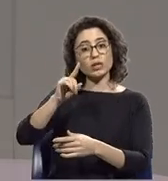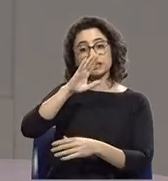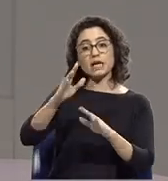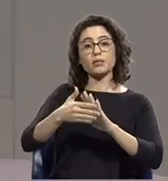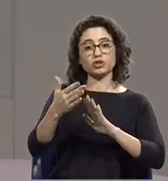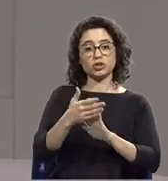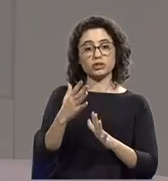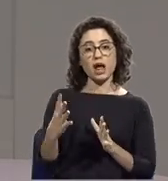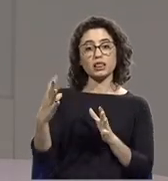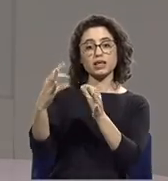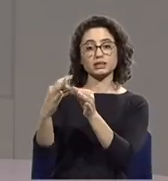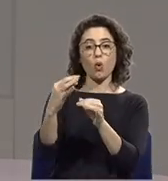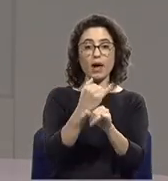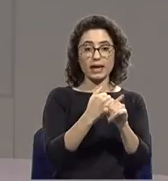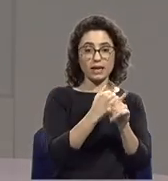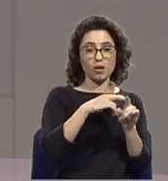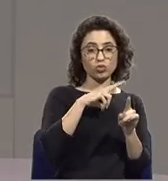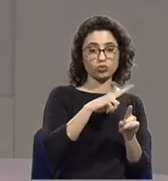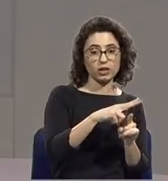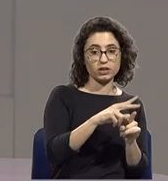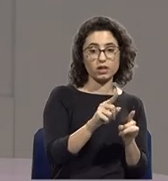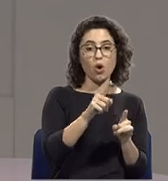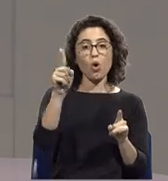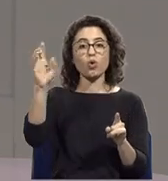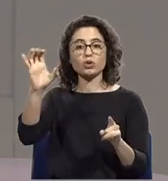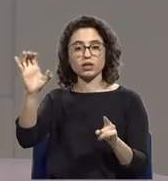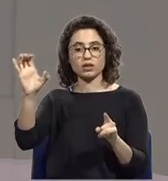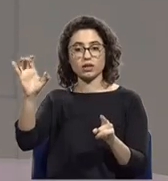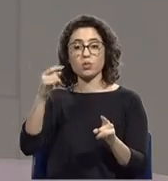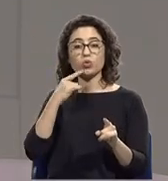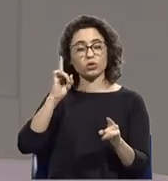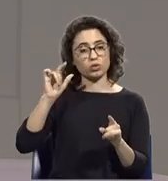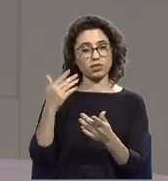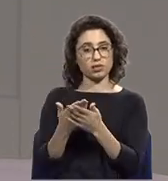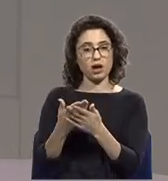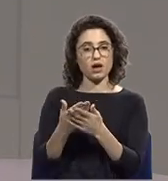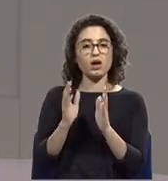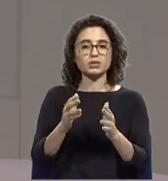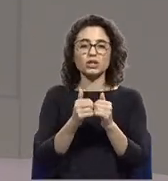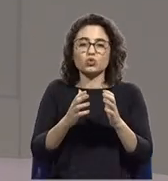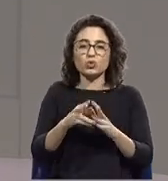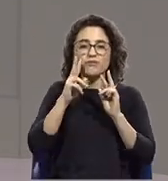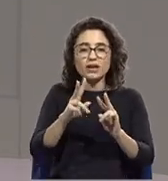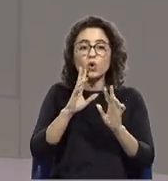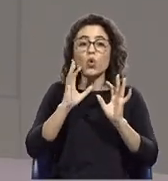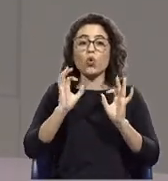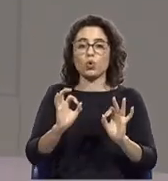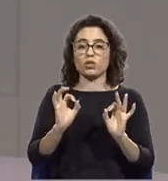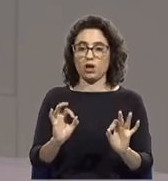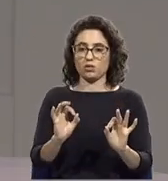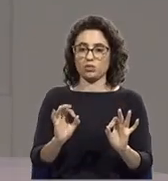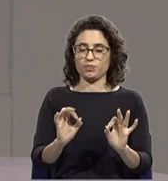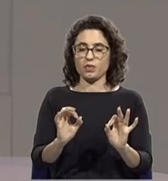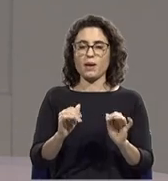ligação entre as ilhas portuguesas e o continente. Portanto, isto tem que ser todo visto com muito cuidado, com prudência. Mas eu quero